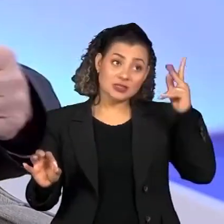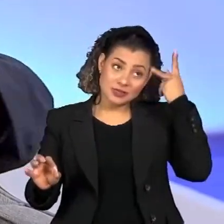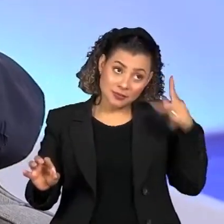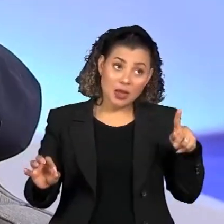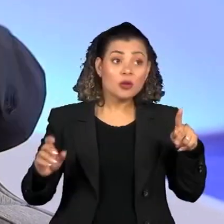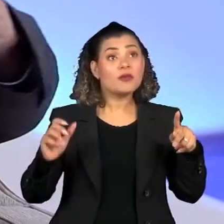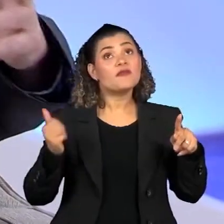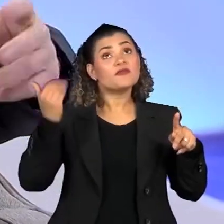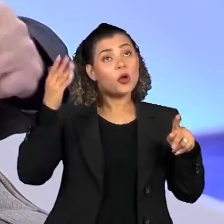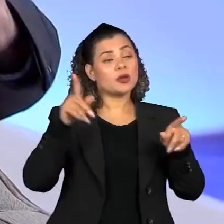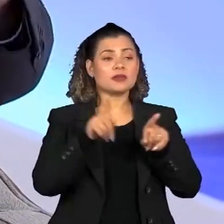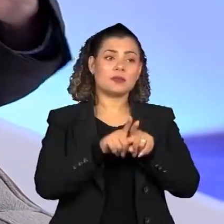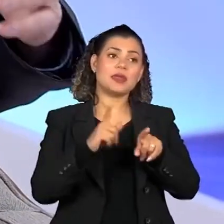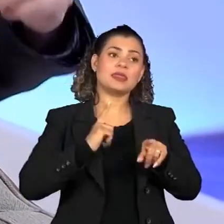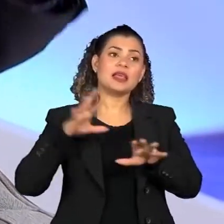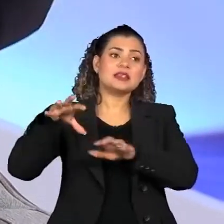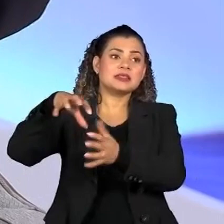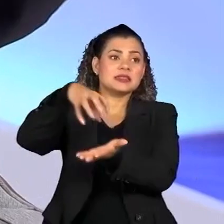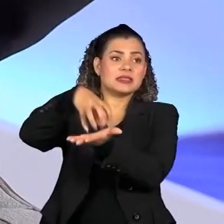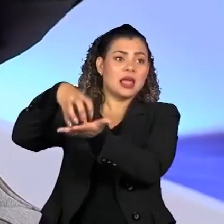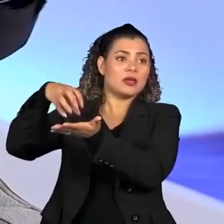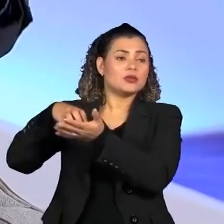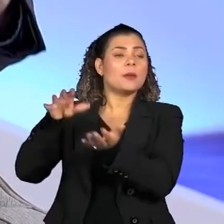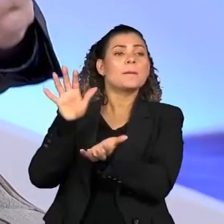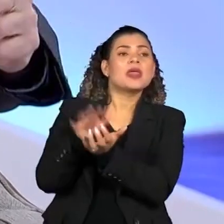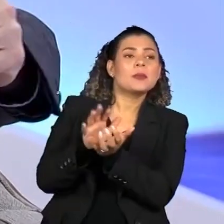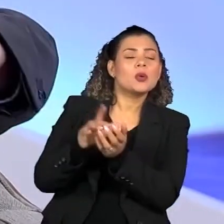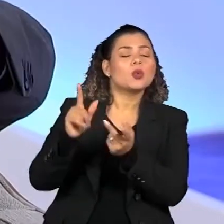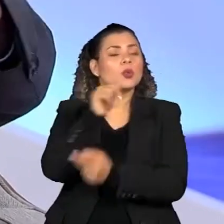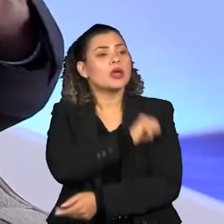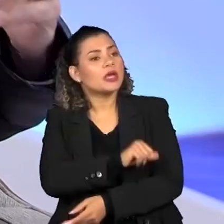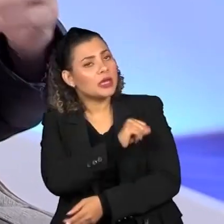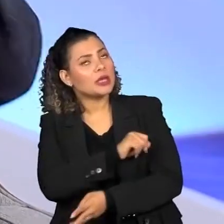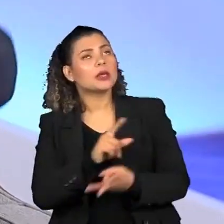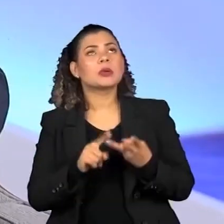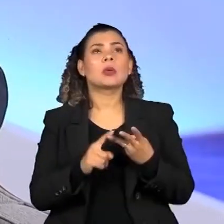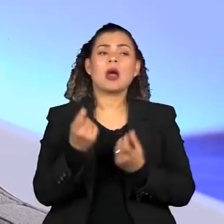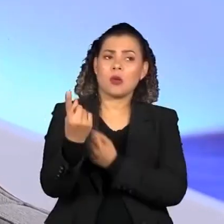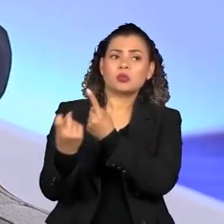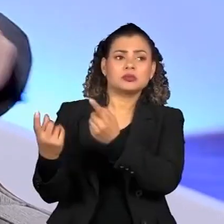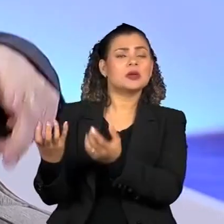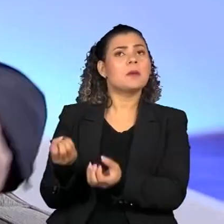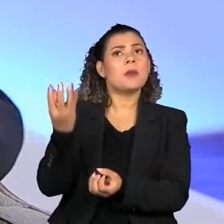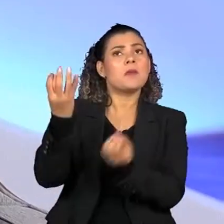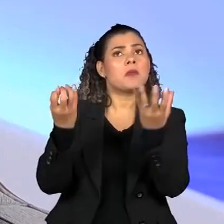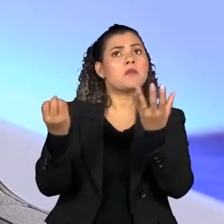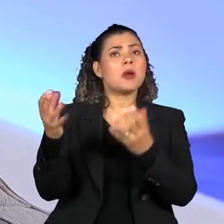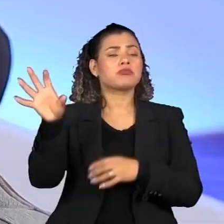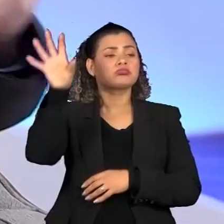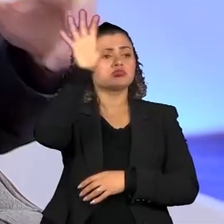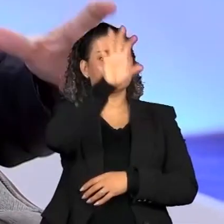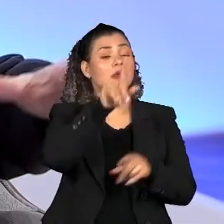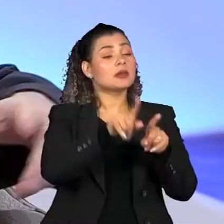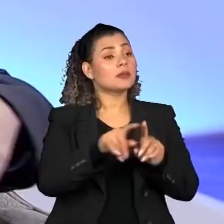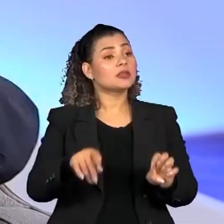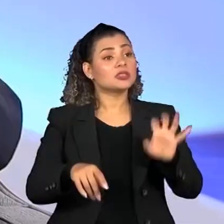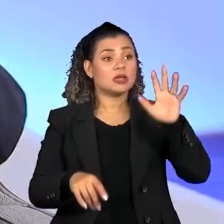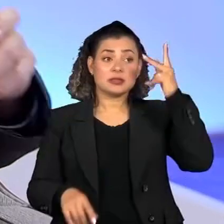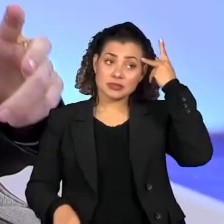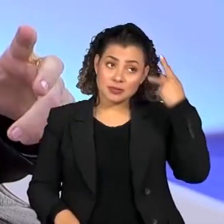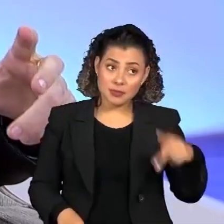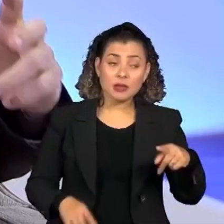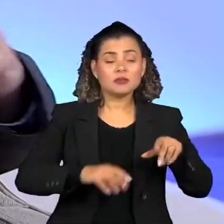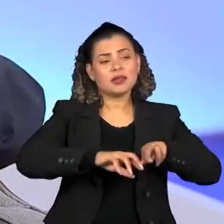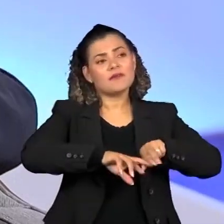de São Paulo. Então, tem centros que estão sendo criados em Pernambuco, no Rio de Janeiro. Além daqueles que estão sendo criados aqui no Estado de São Paulo,